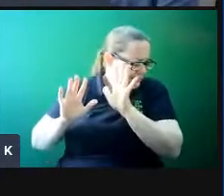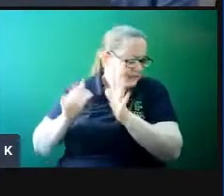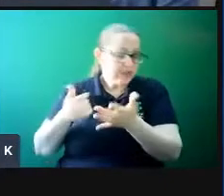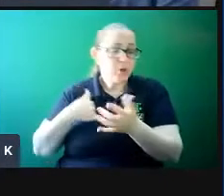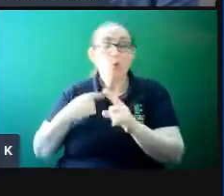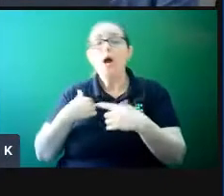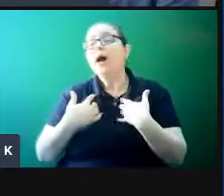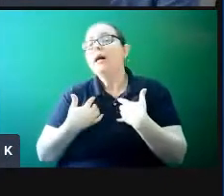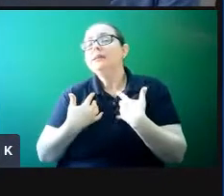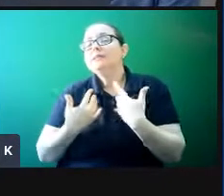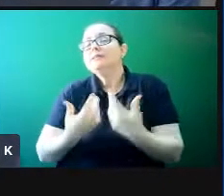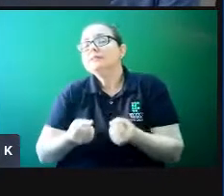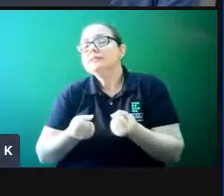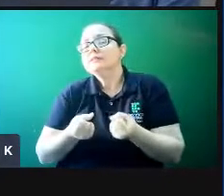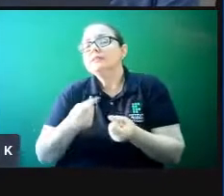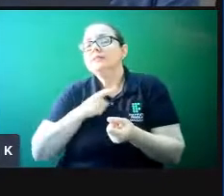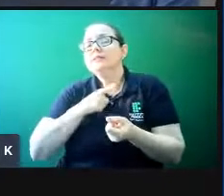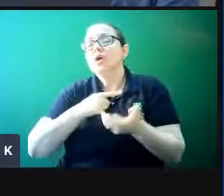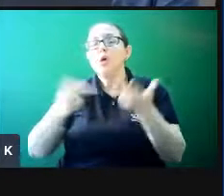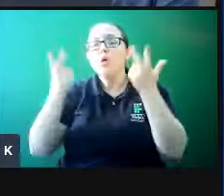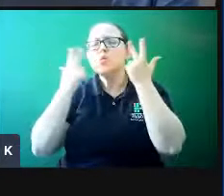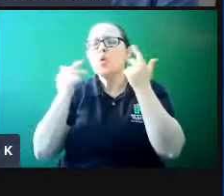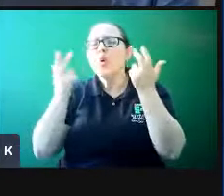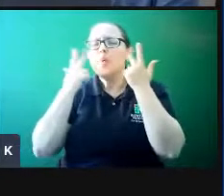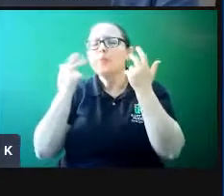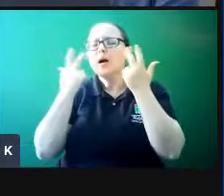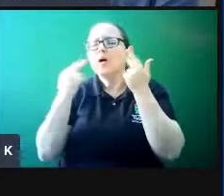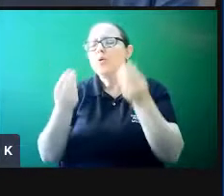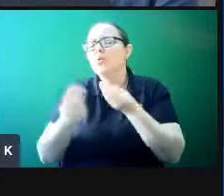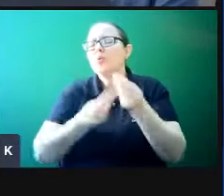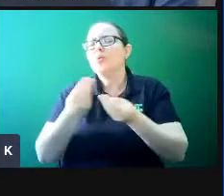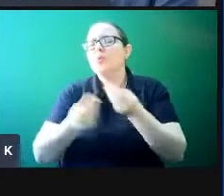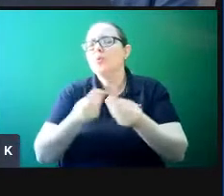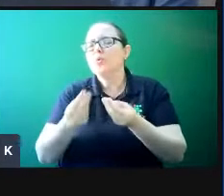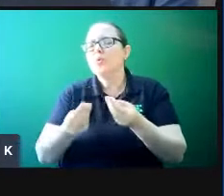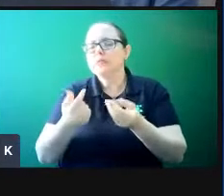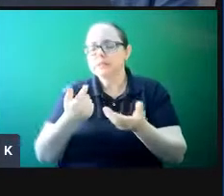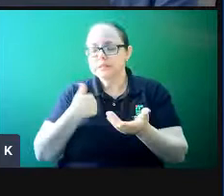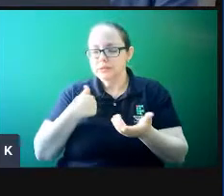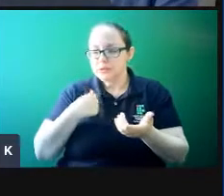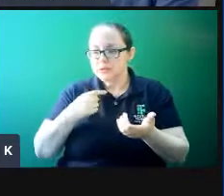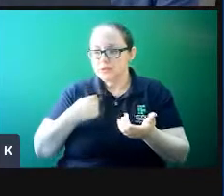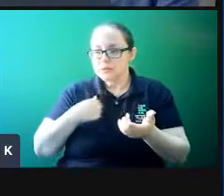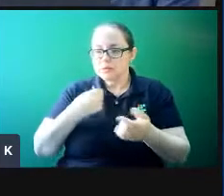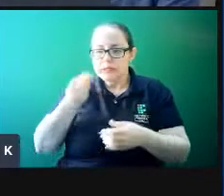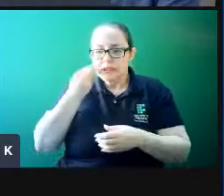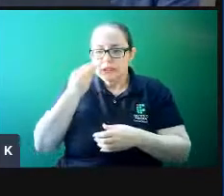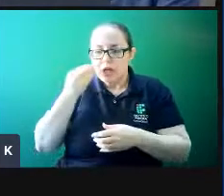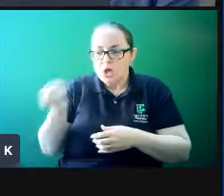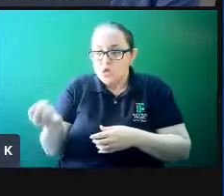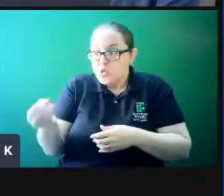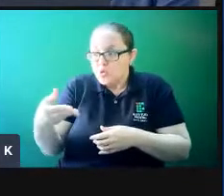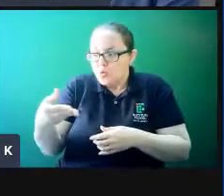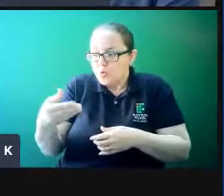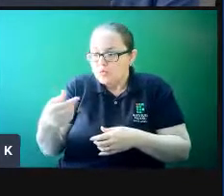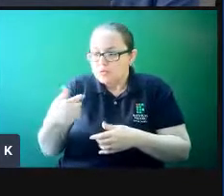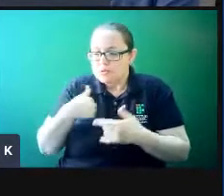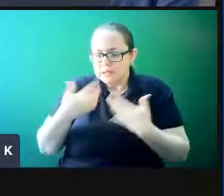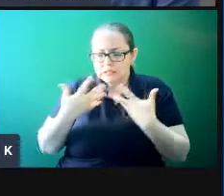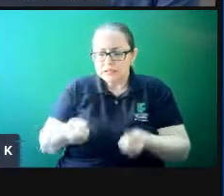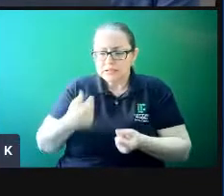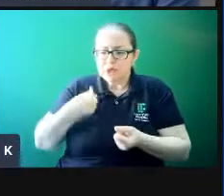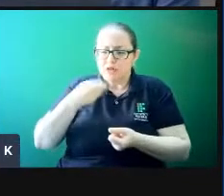aceita isso de uma maneira mais normal para o processo de criação? Como é que eu vou arriscar algo novo no meu trabalho se eu não aceito a minha vulnerabilidade?